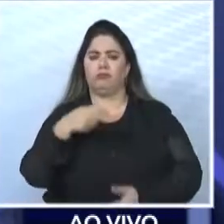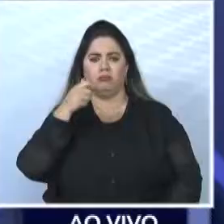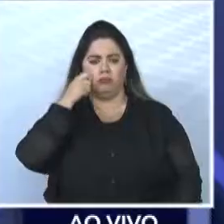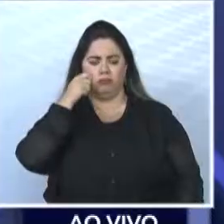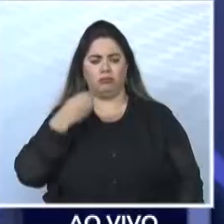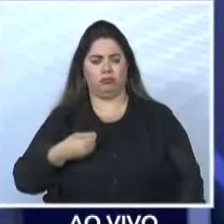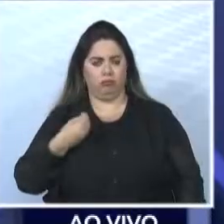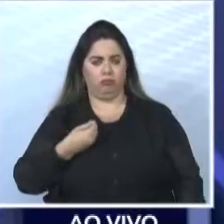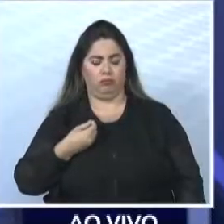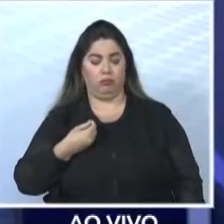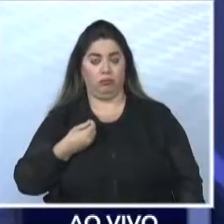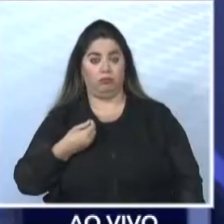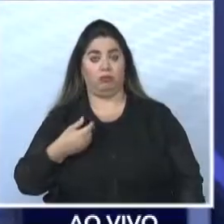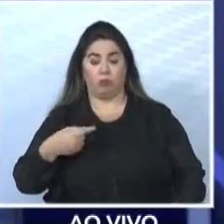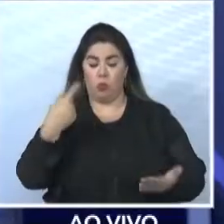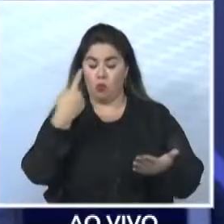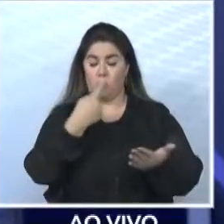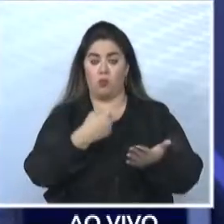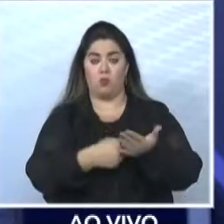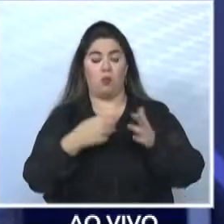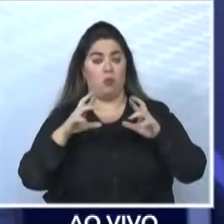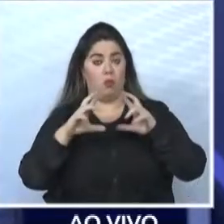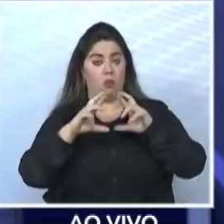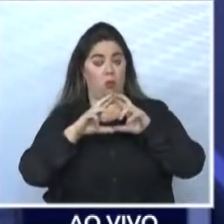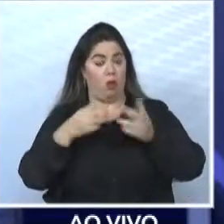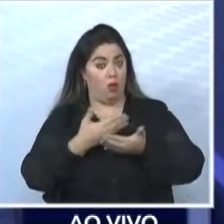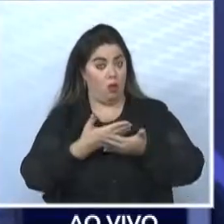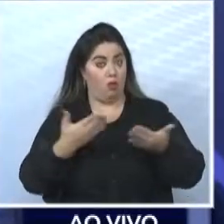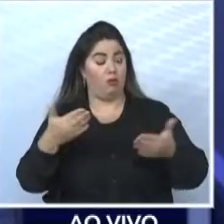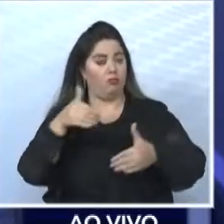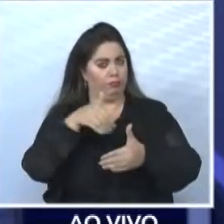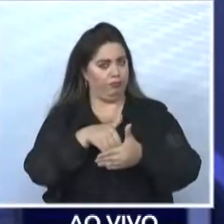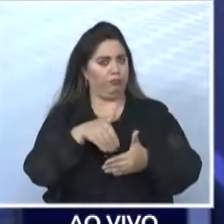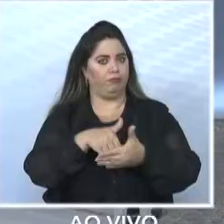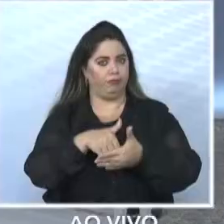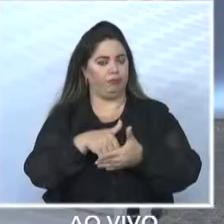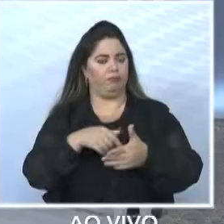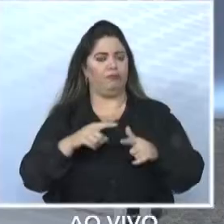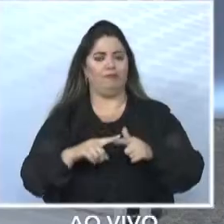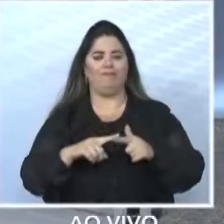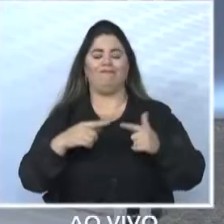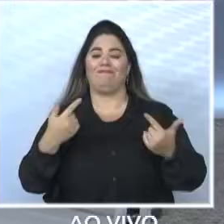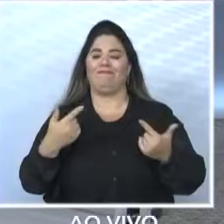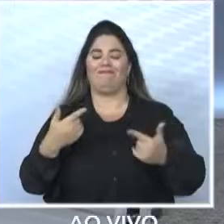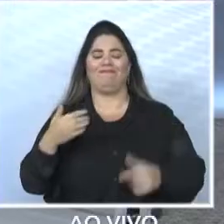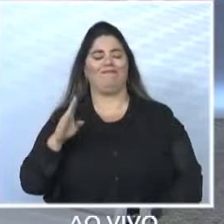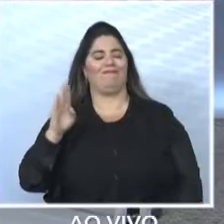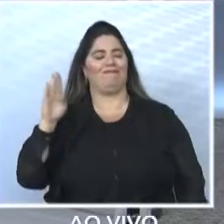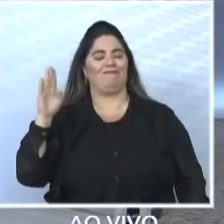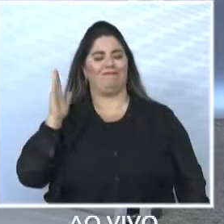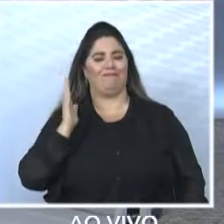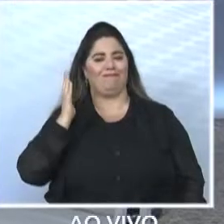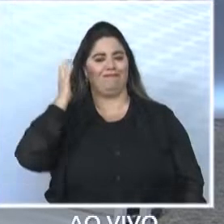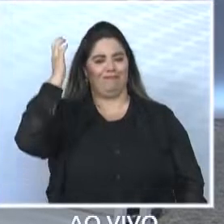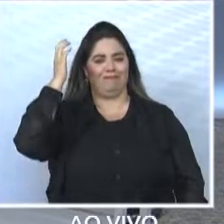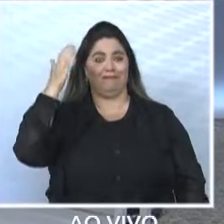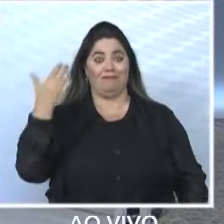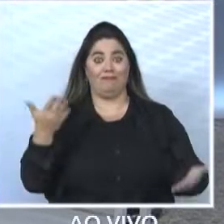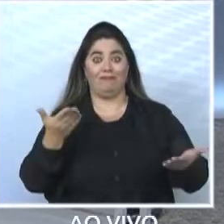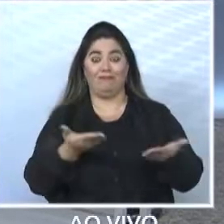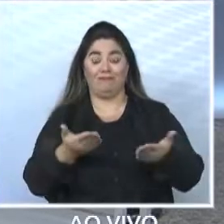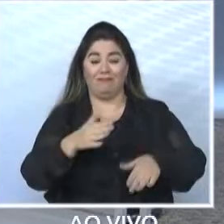com a Repór TV e com você, eleitor. Mas a candidata Flávia Lancha emitiu agora há pouco um